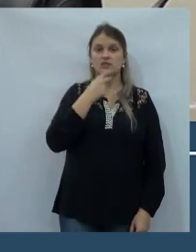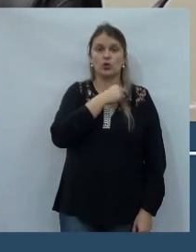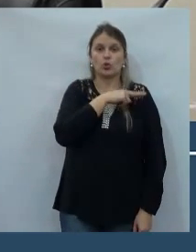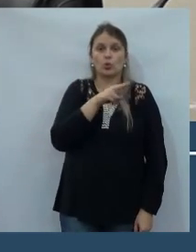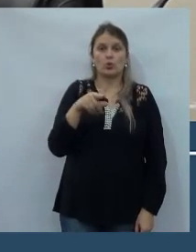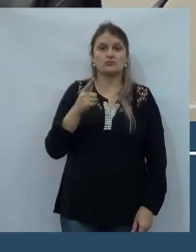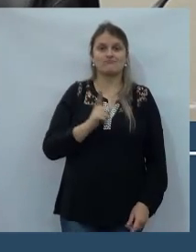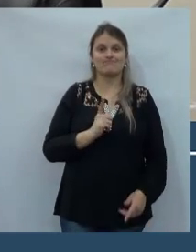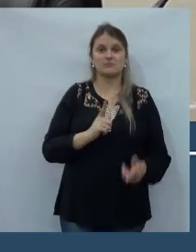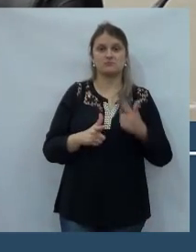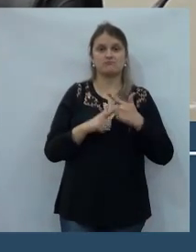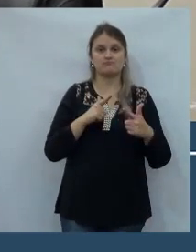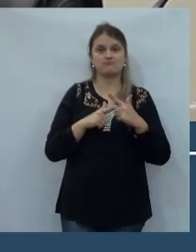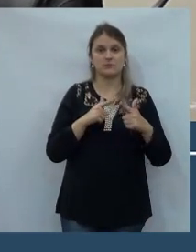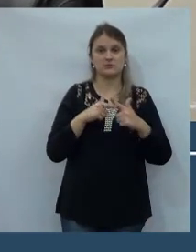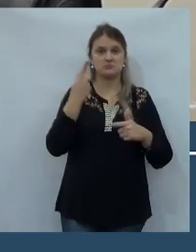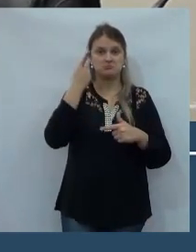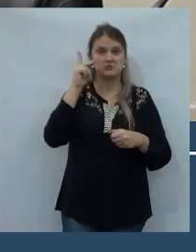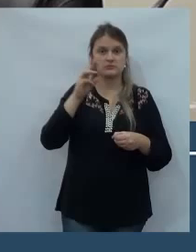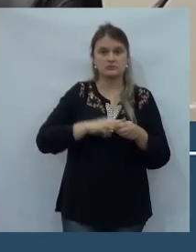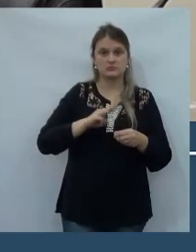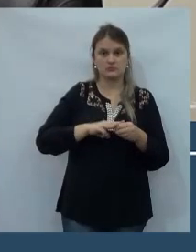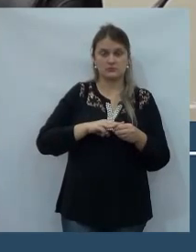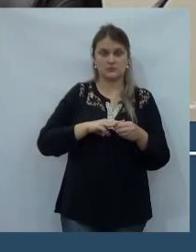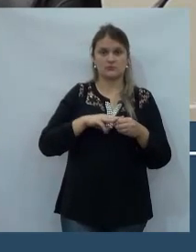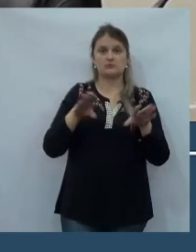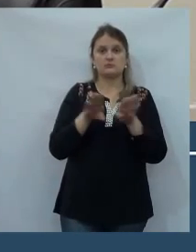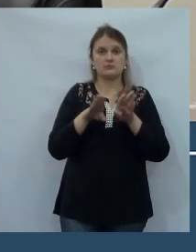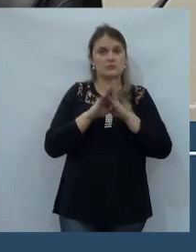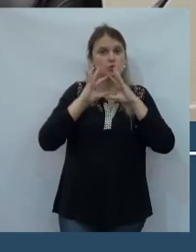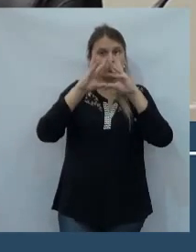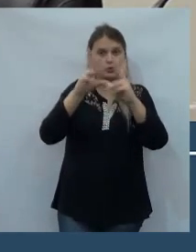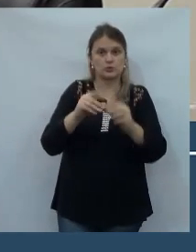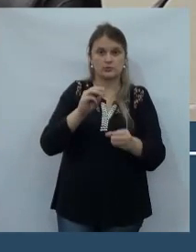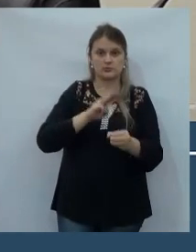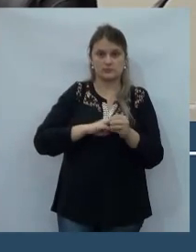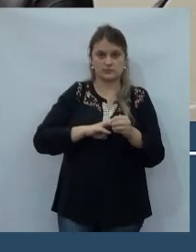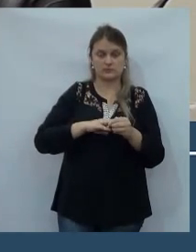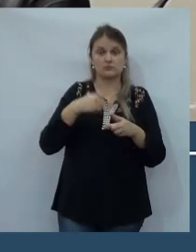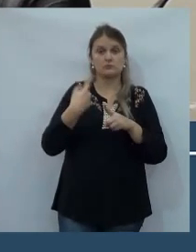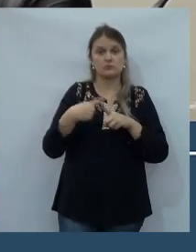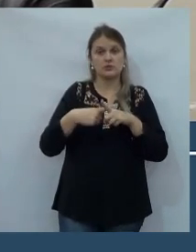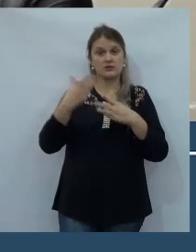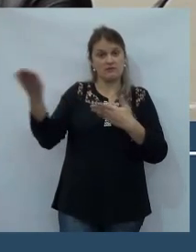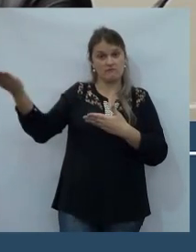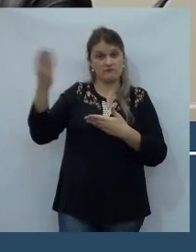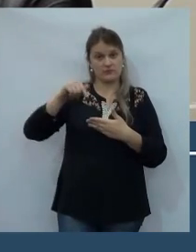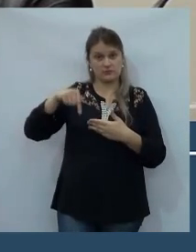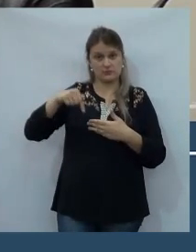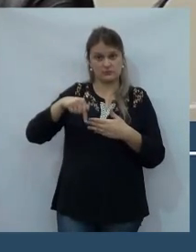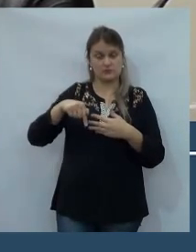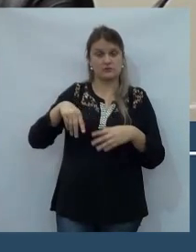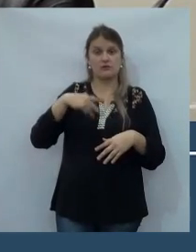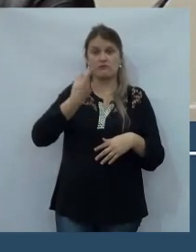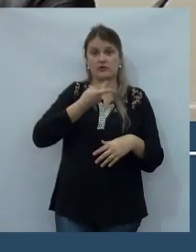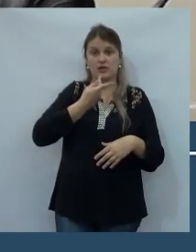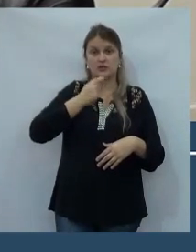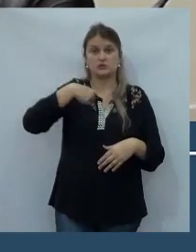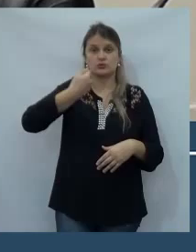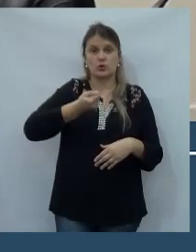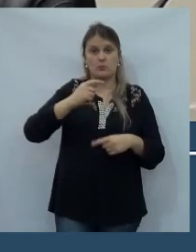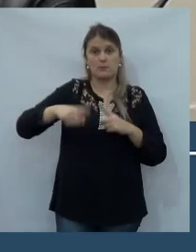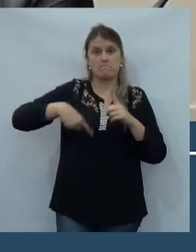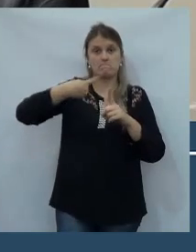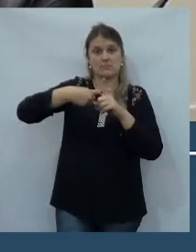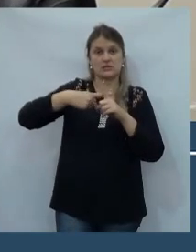um problema para o município e para os municípios, porque veio aqui, inclusive, falar a respeito do aumento da